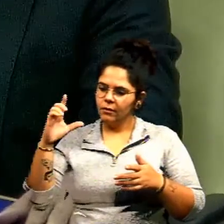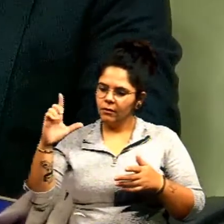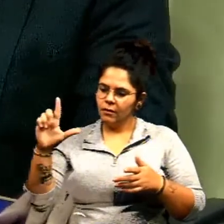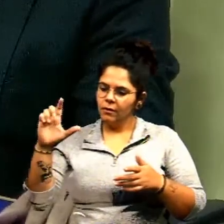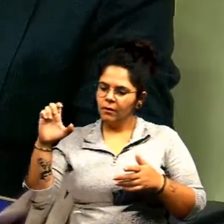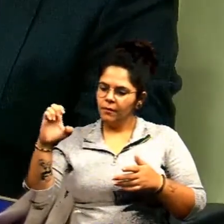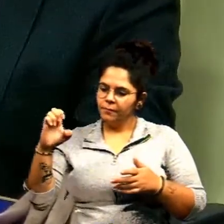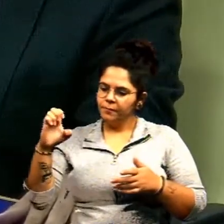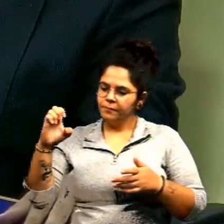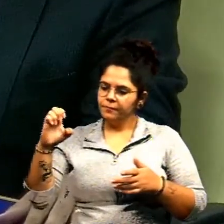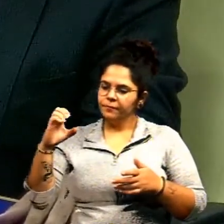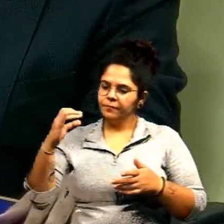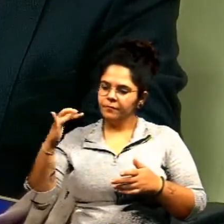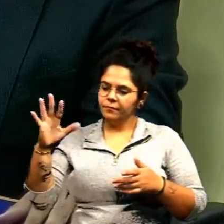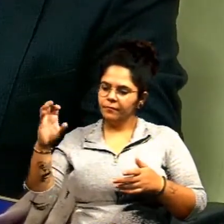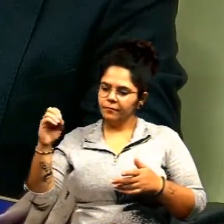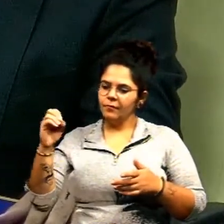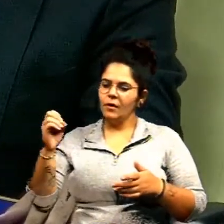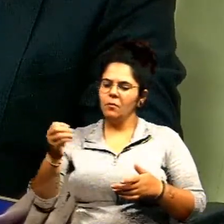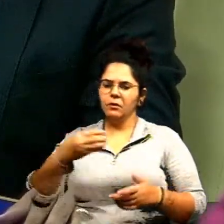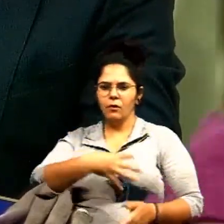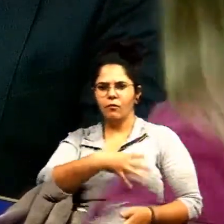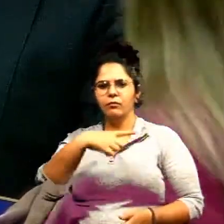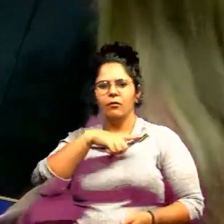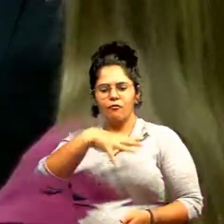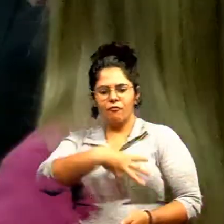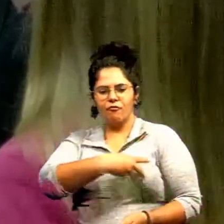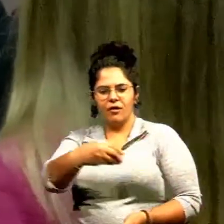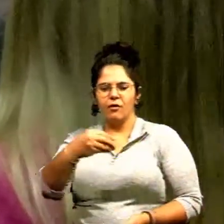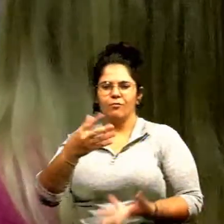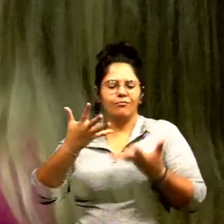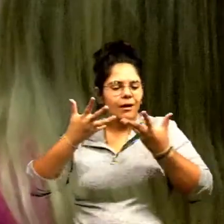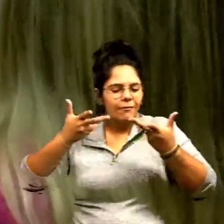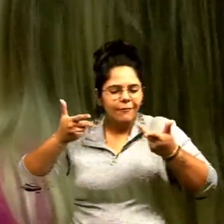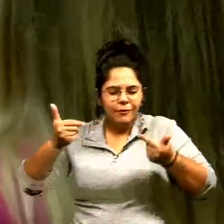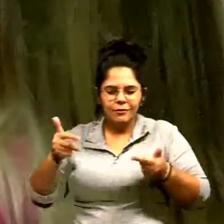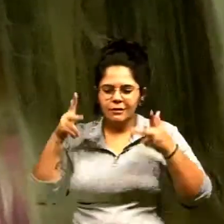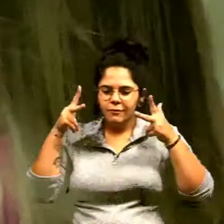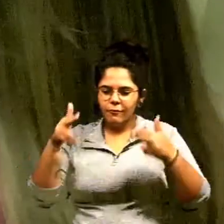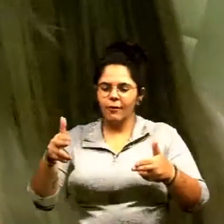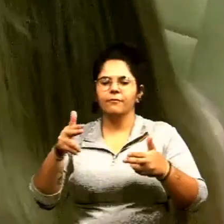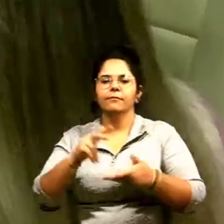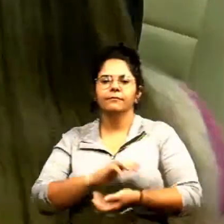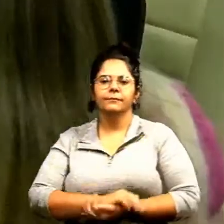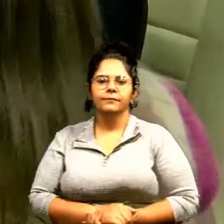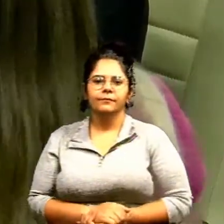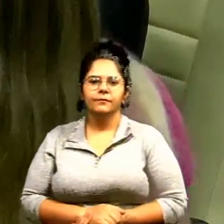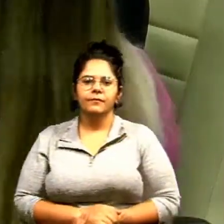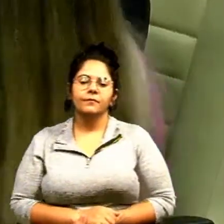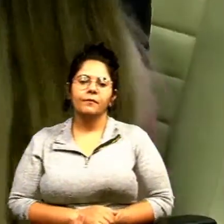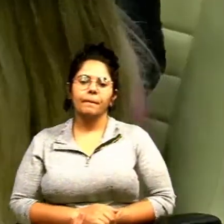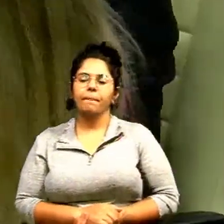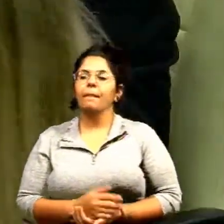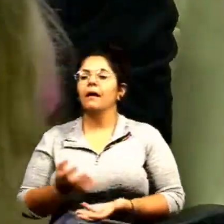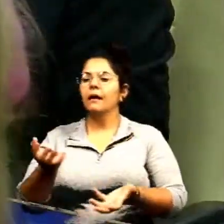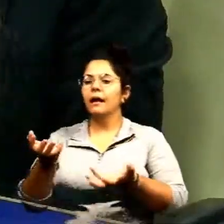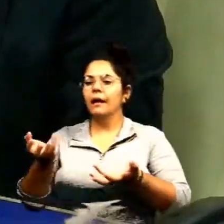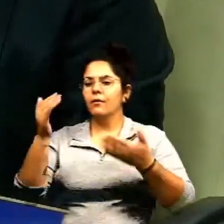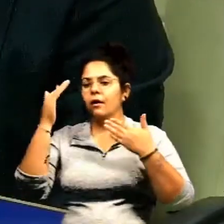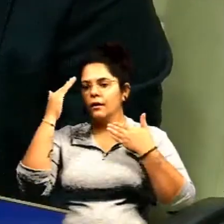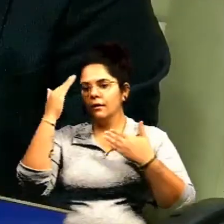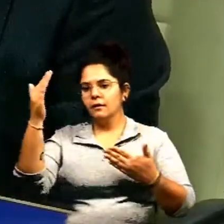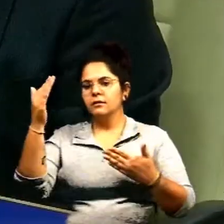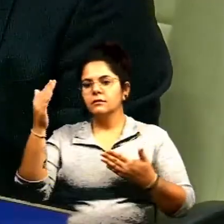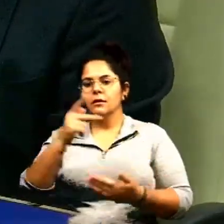Luan. Grande, grande, grande pessoa, excelente profissional. Presidente, quero aqui agradecer o